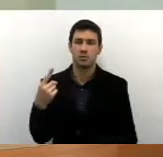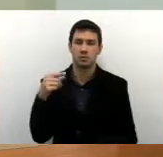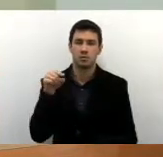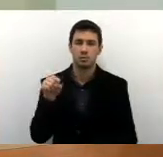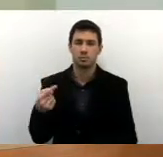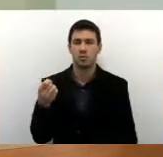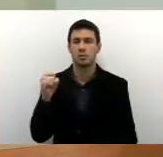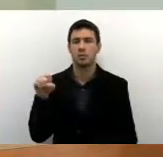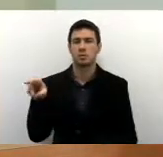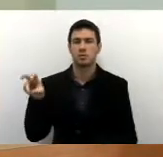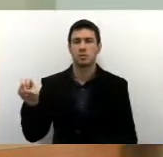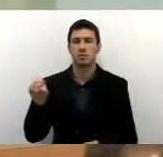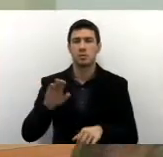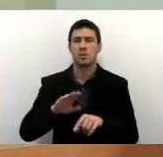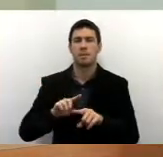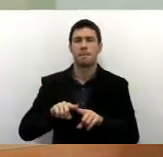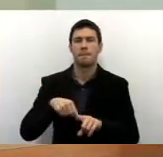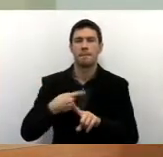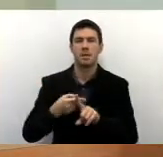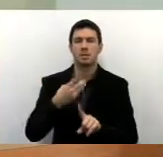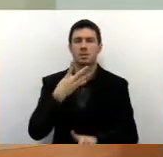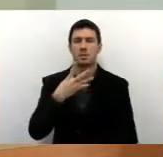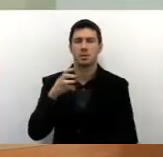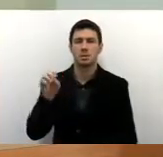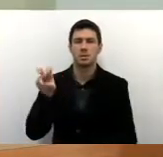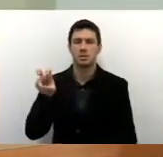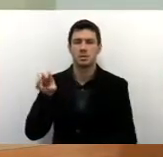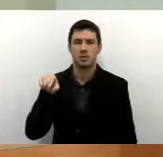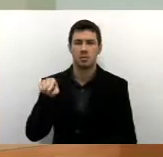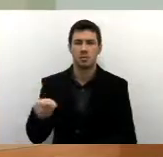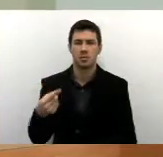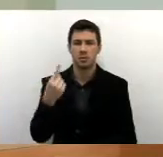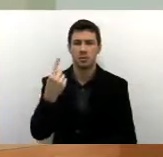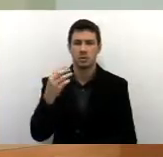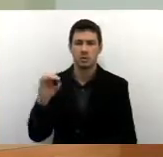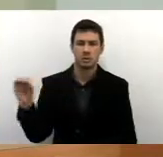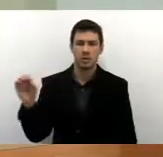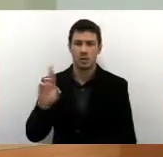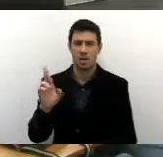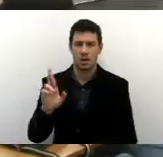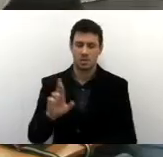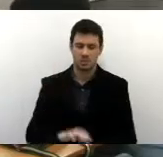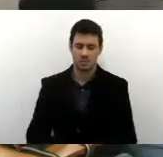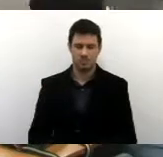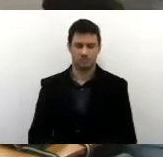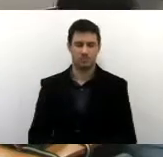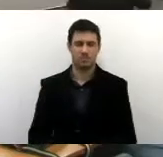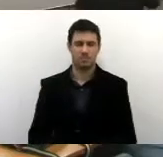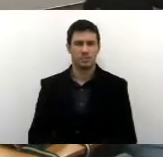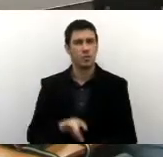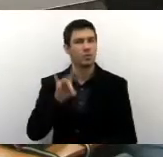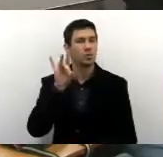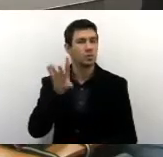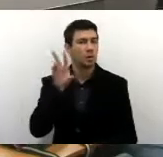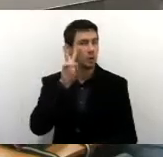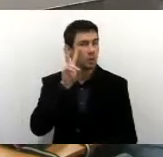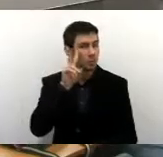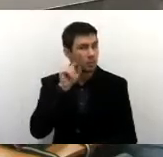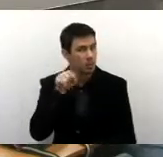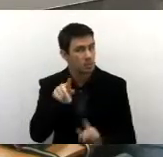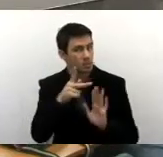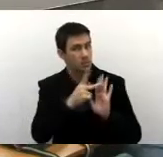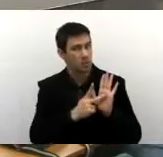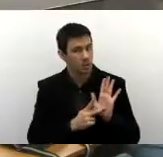mais 405 mil e 100 reais. Está no... Só para lembrar, todos esses programas,